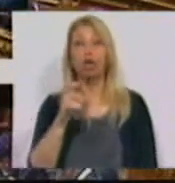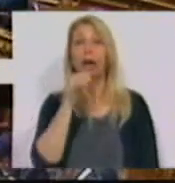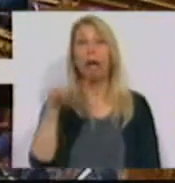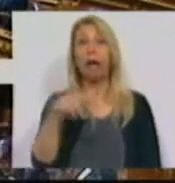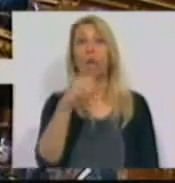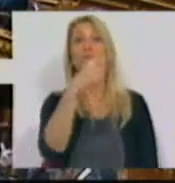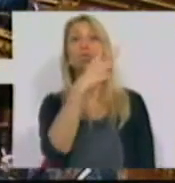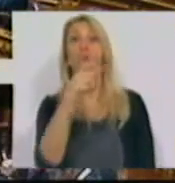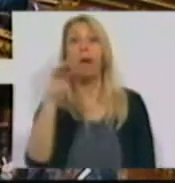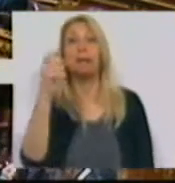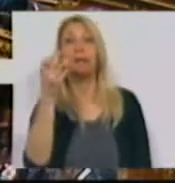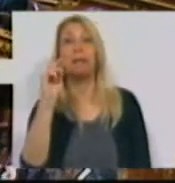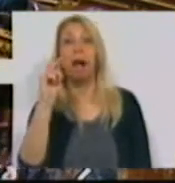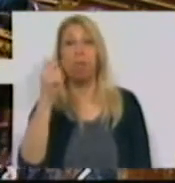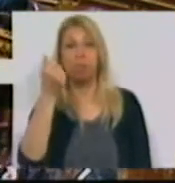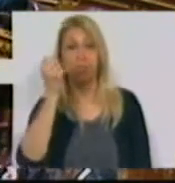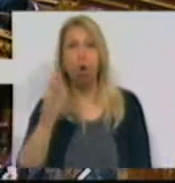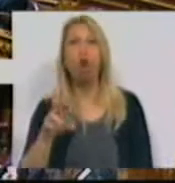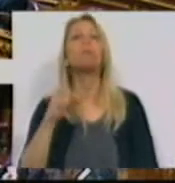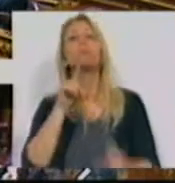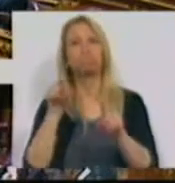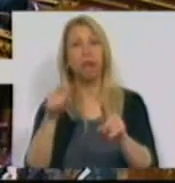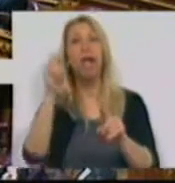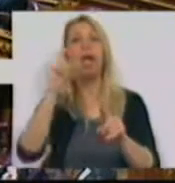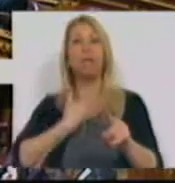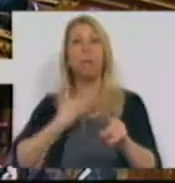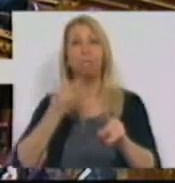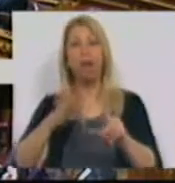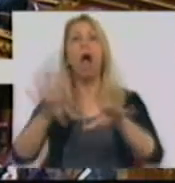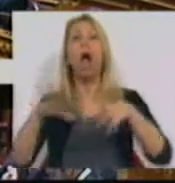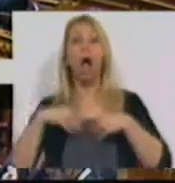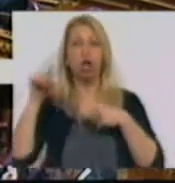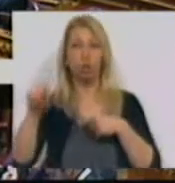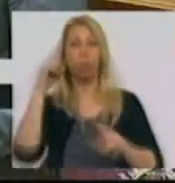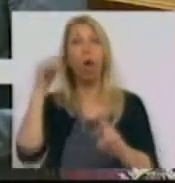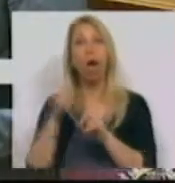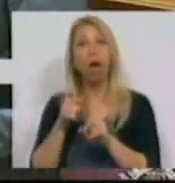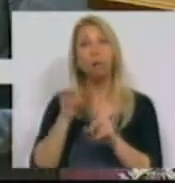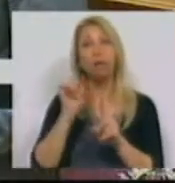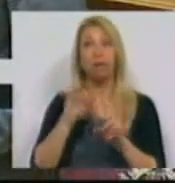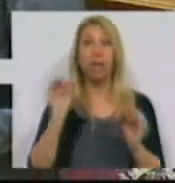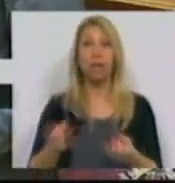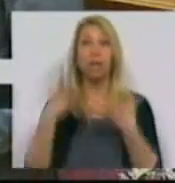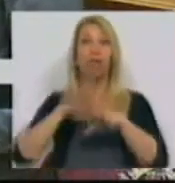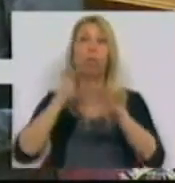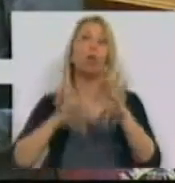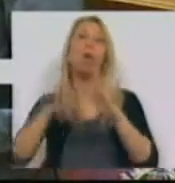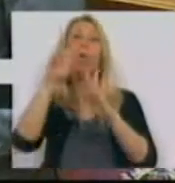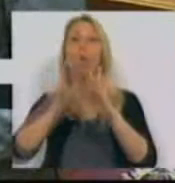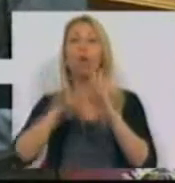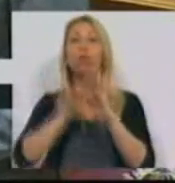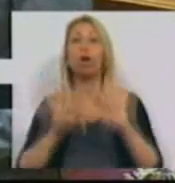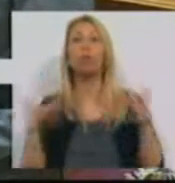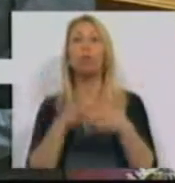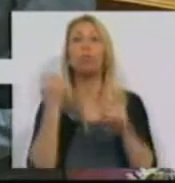Sabor, seja assumido pela EDP. O móvel próximo desta iniciativa está no facto de, no relatório do